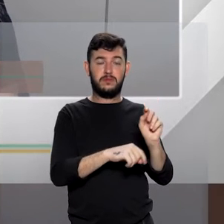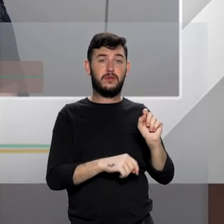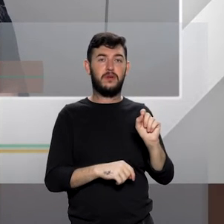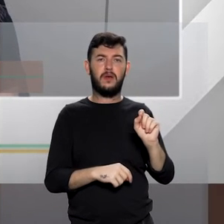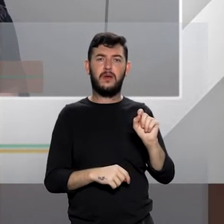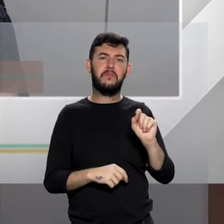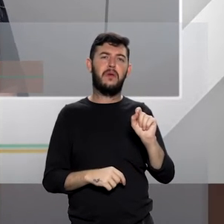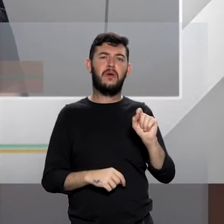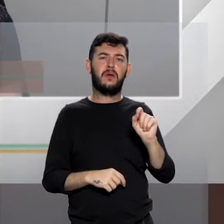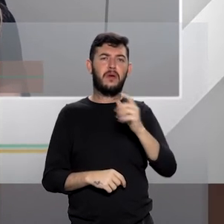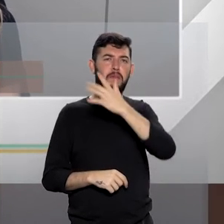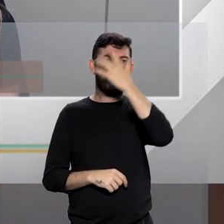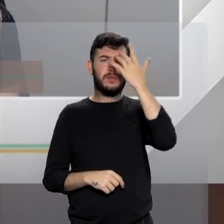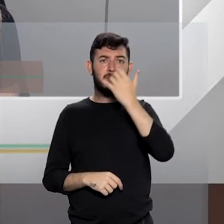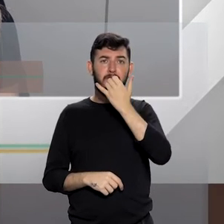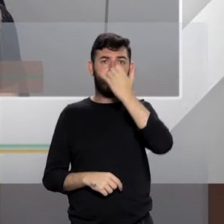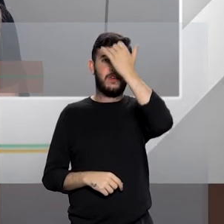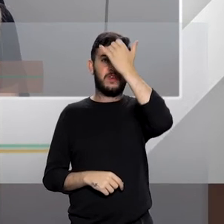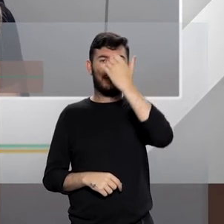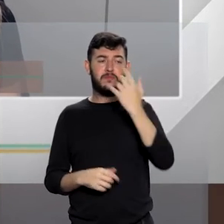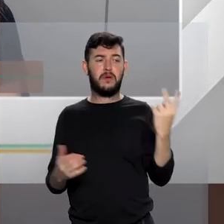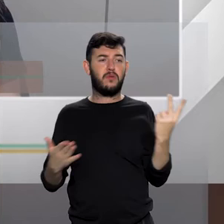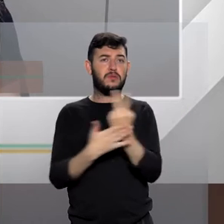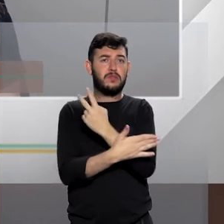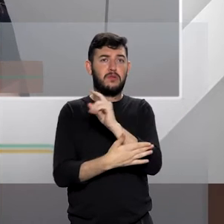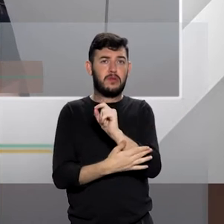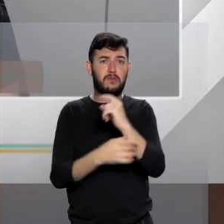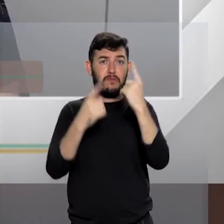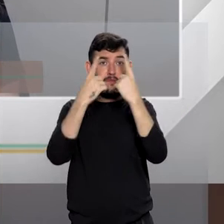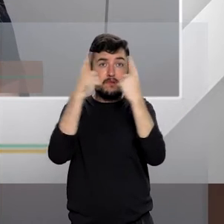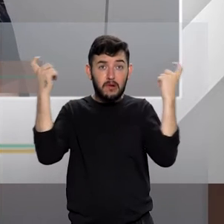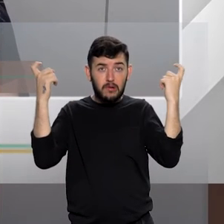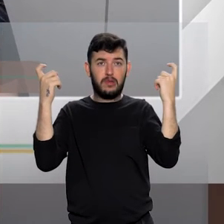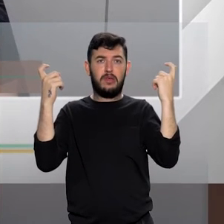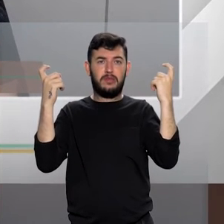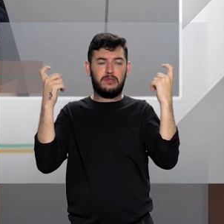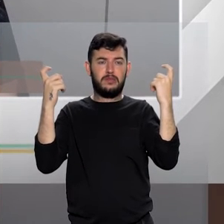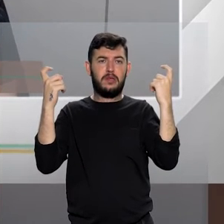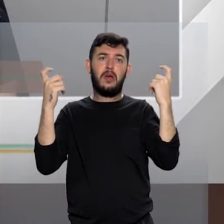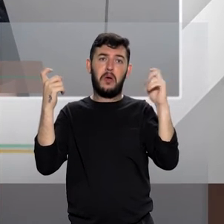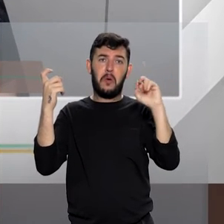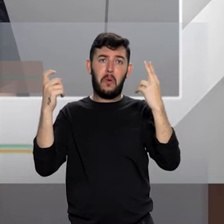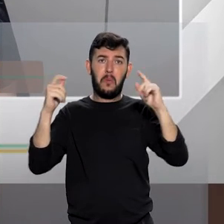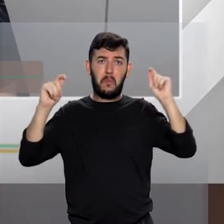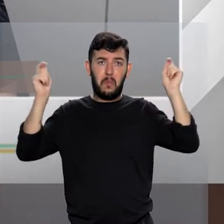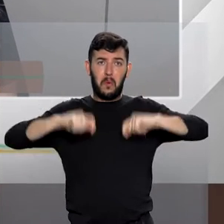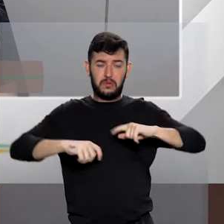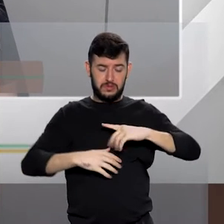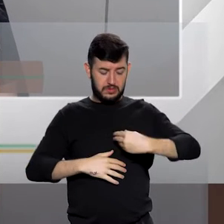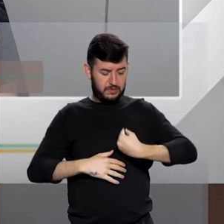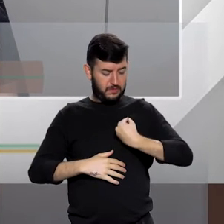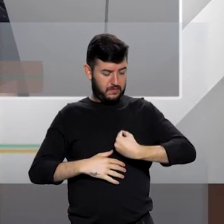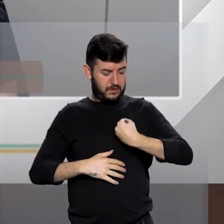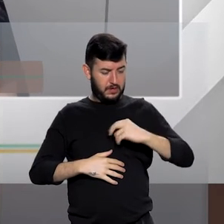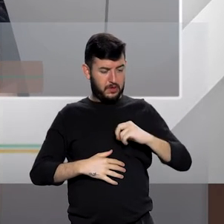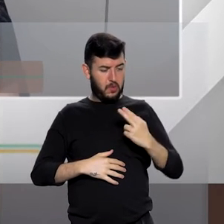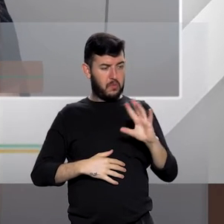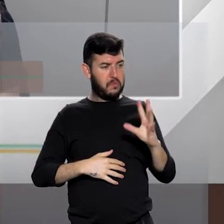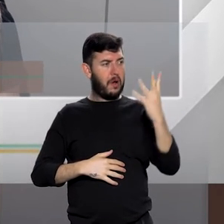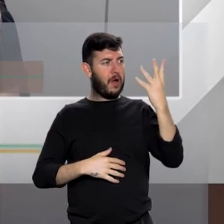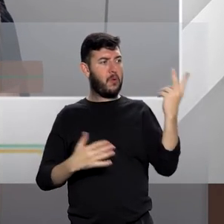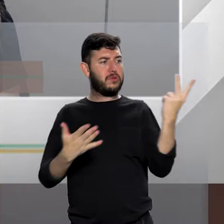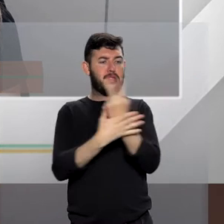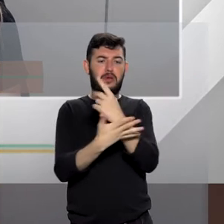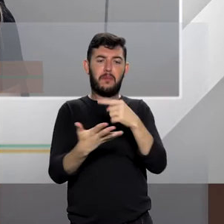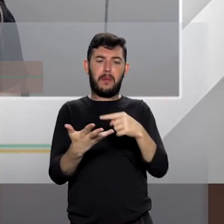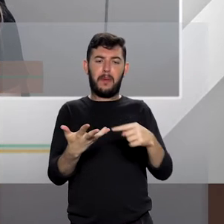da vítima em face do agressor e em face da sua condição, da sua situação. Então, nós temos